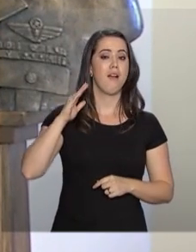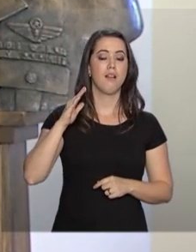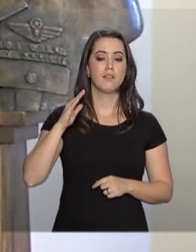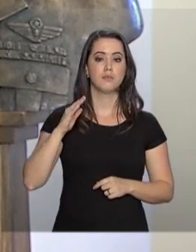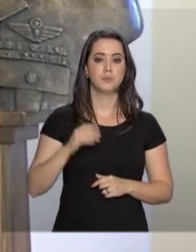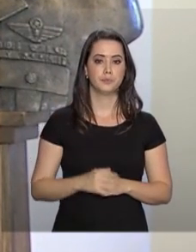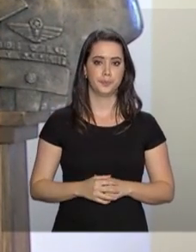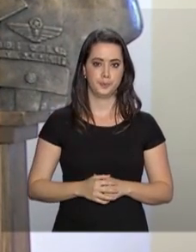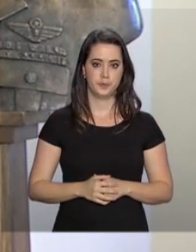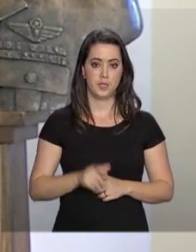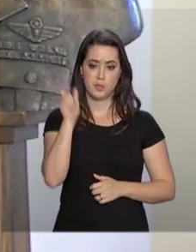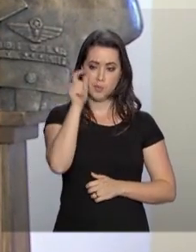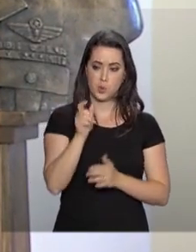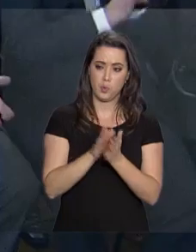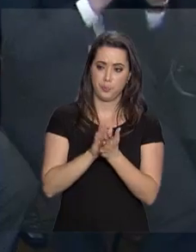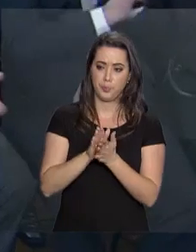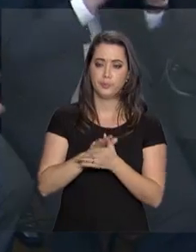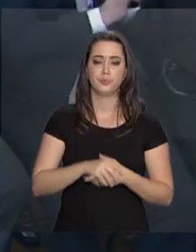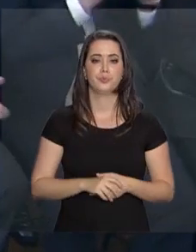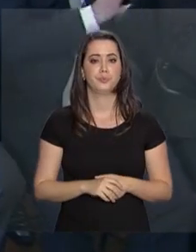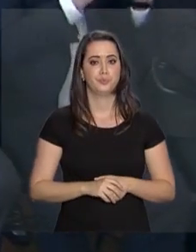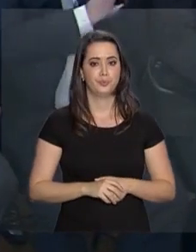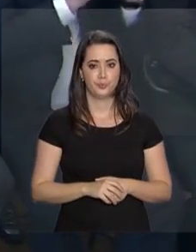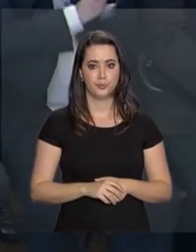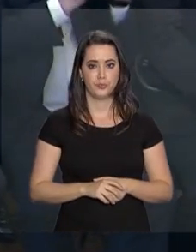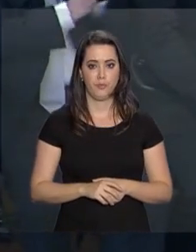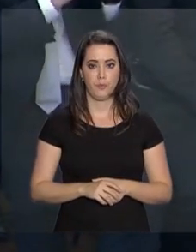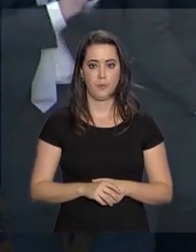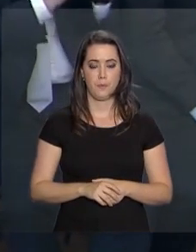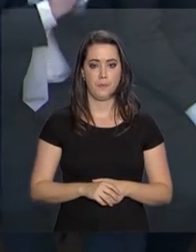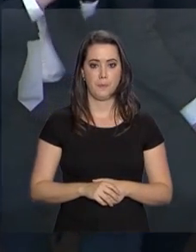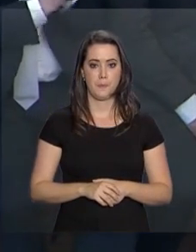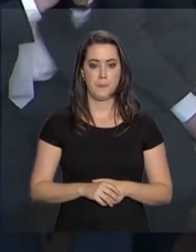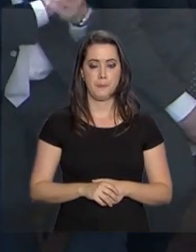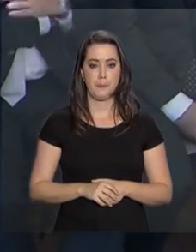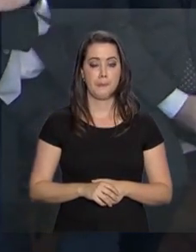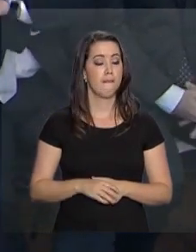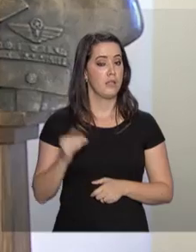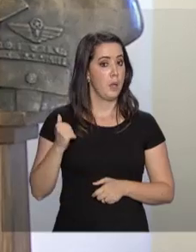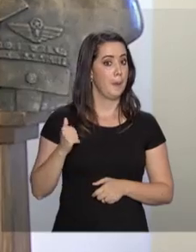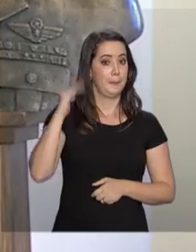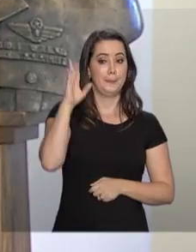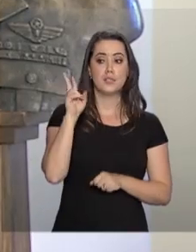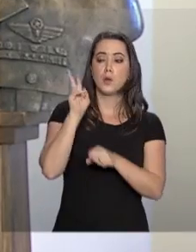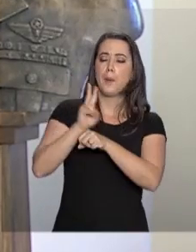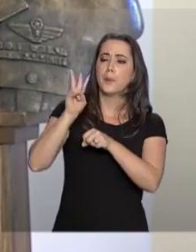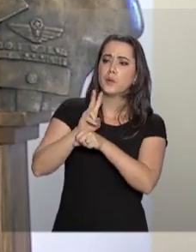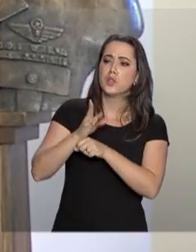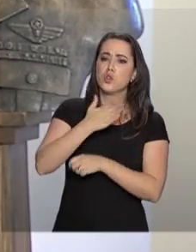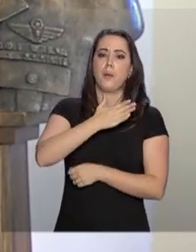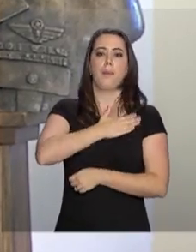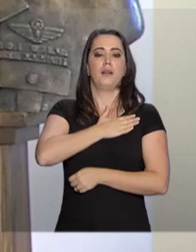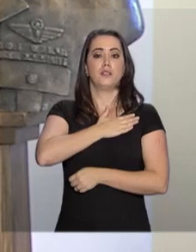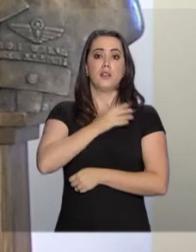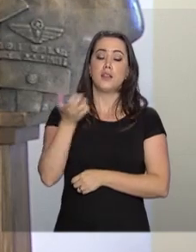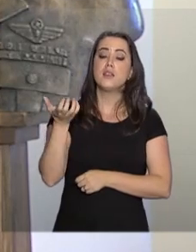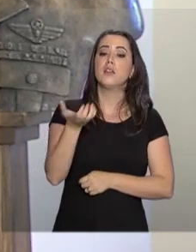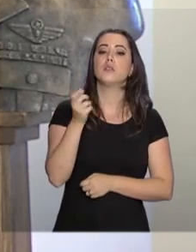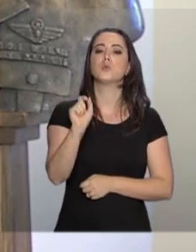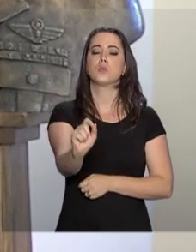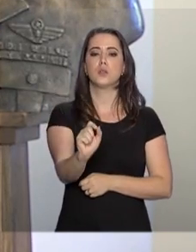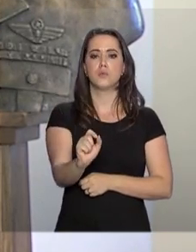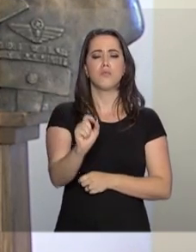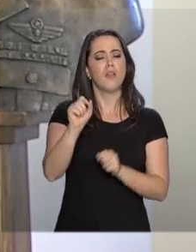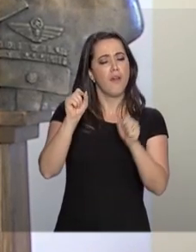Mais do que defender a pátria, o que nós queremos